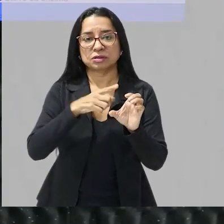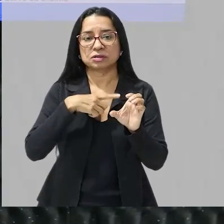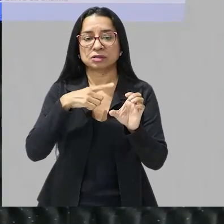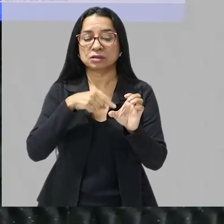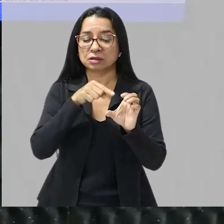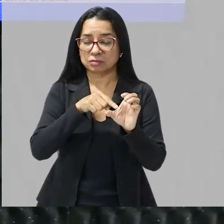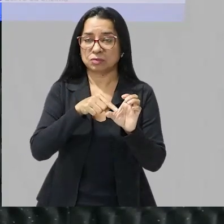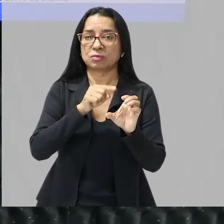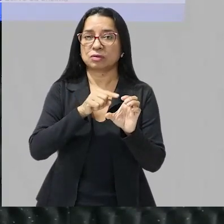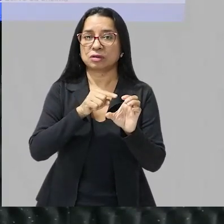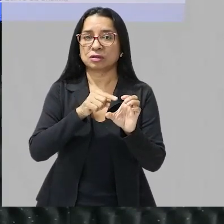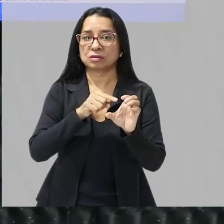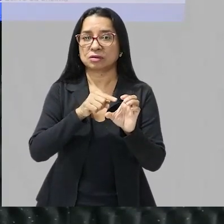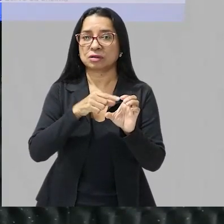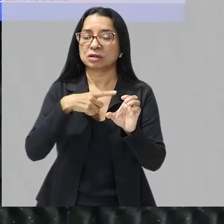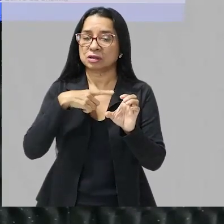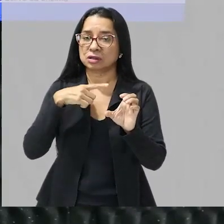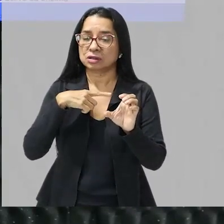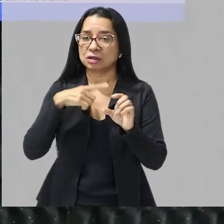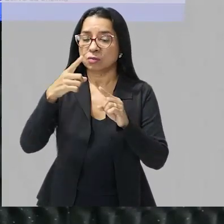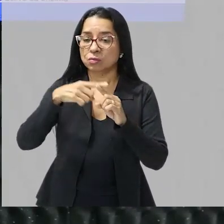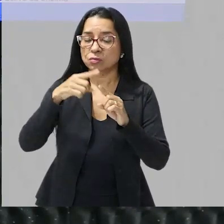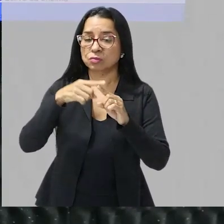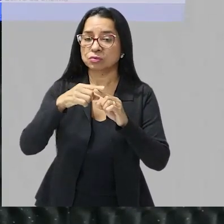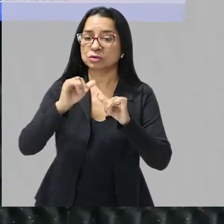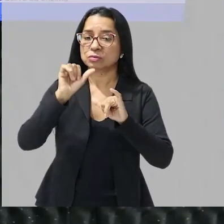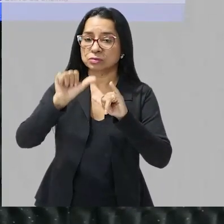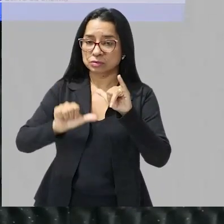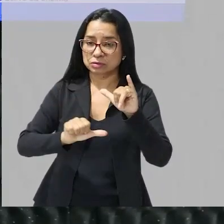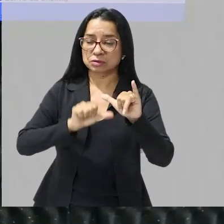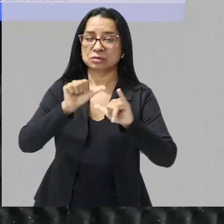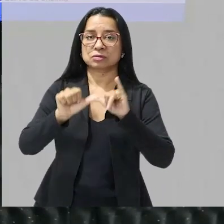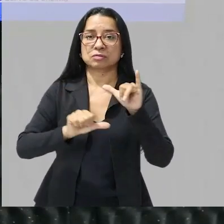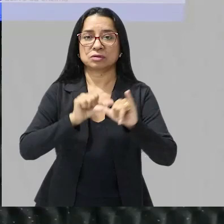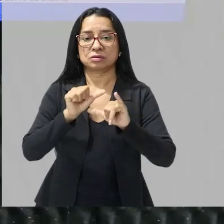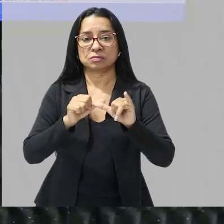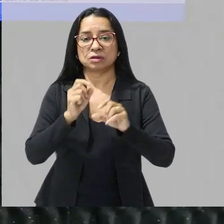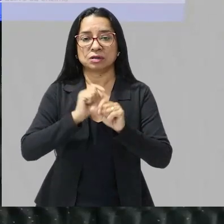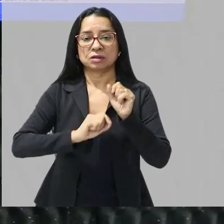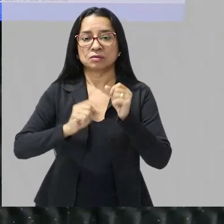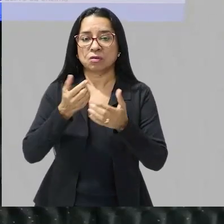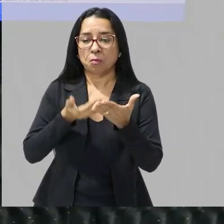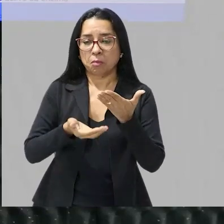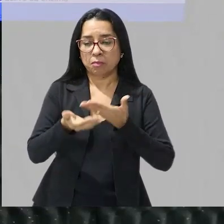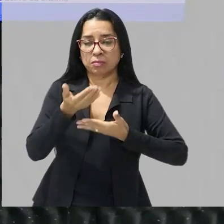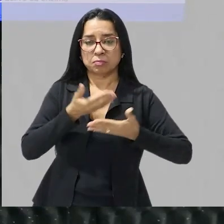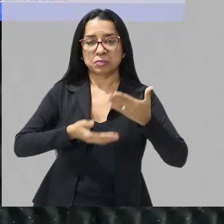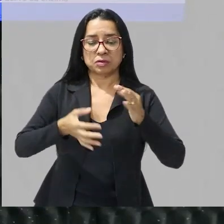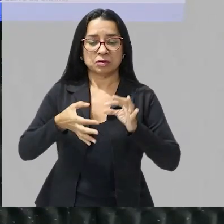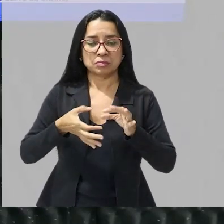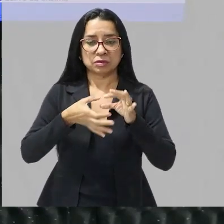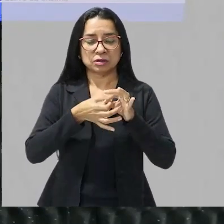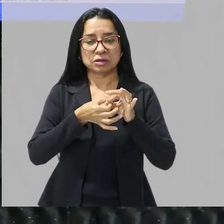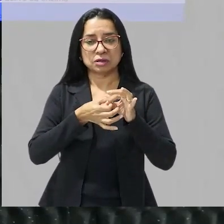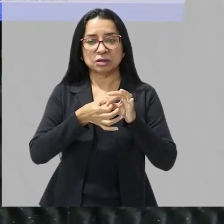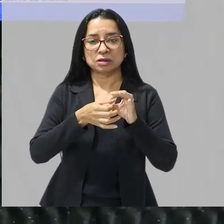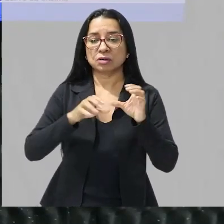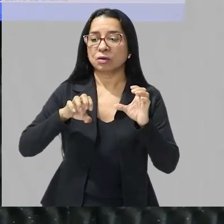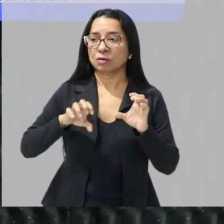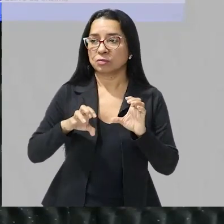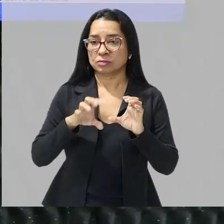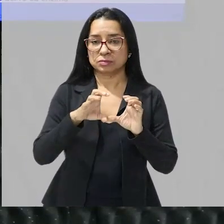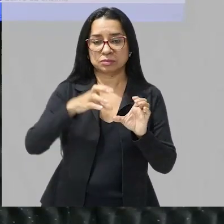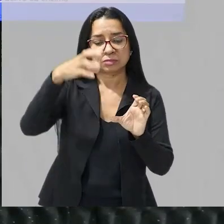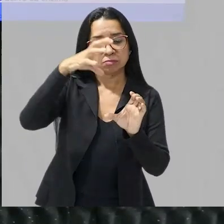sofrer um tipo de reação química tá? e essa reação química vai ser mediada por uma enzima que se encaixa perfeitamente